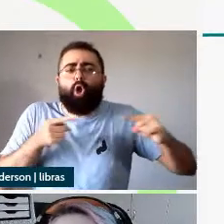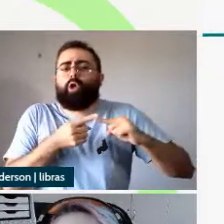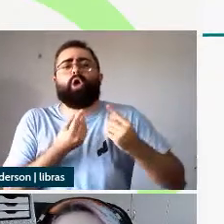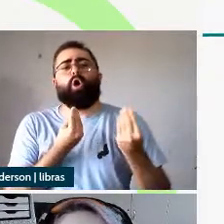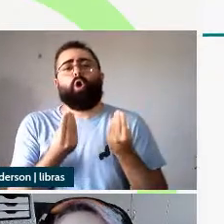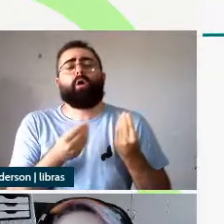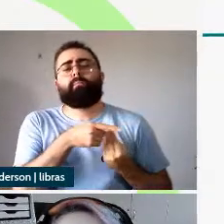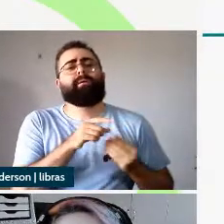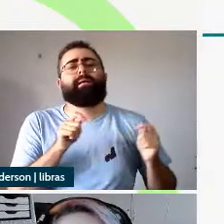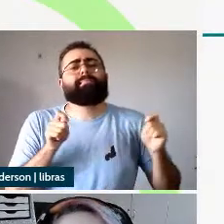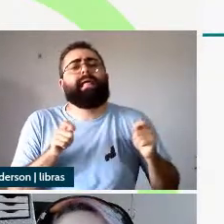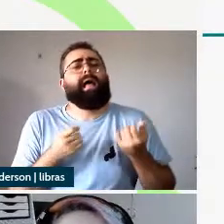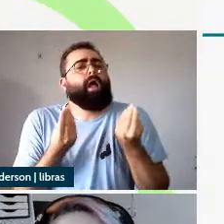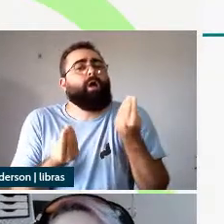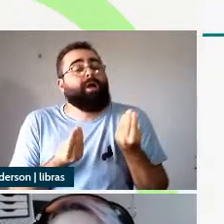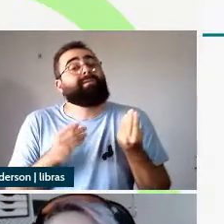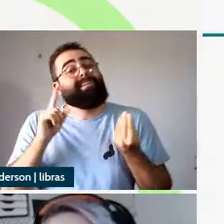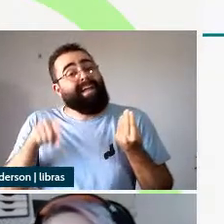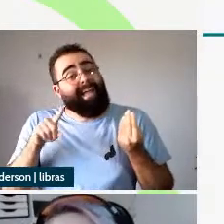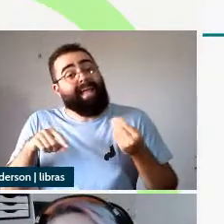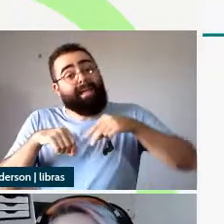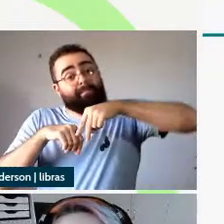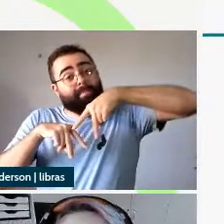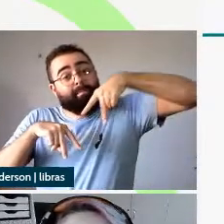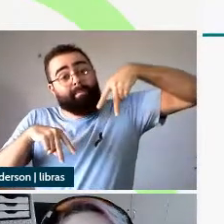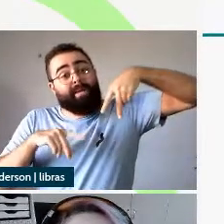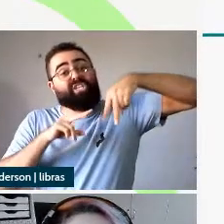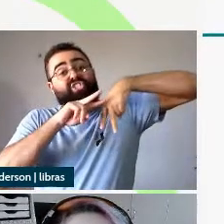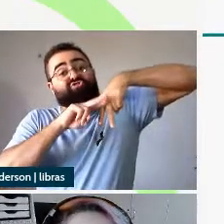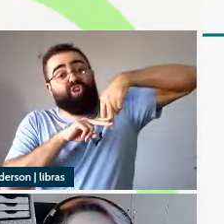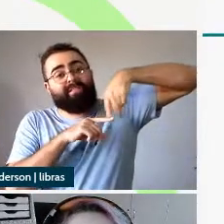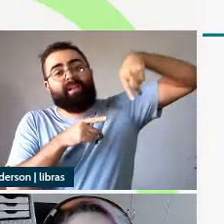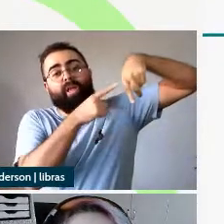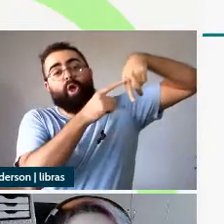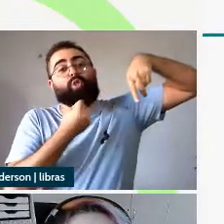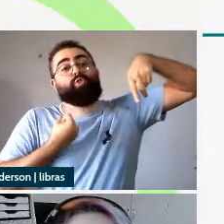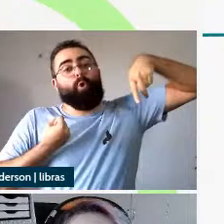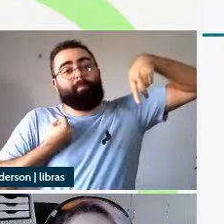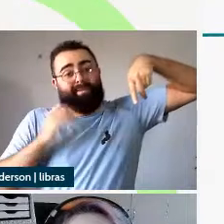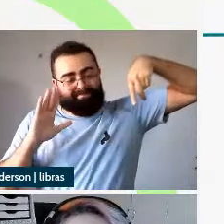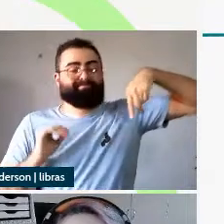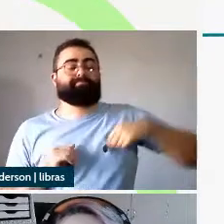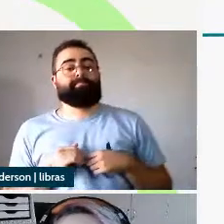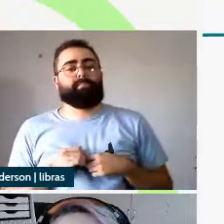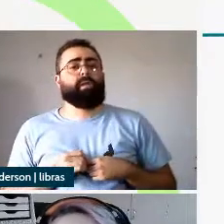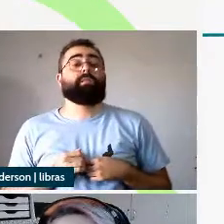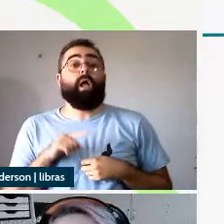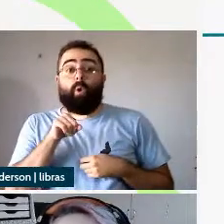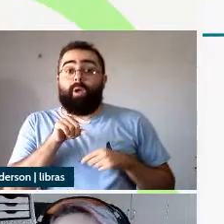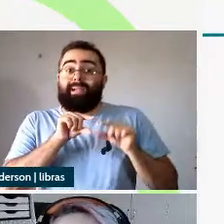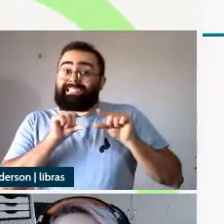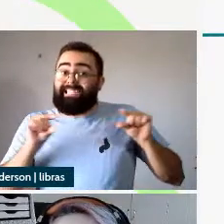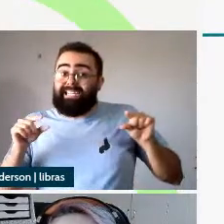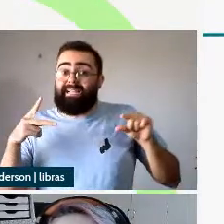concordância vão ser as projeções de gênero e número então nas passivas a gente vai ter nessas passivas